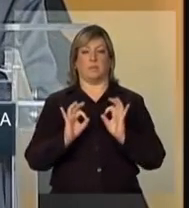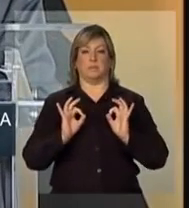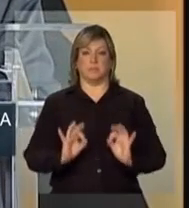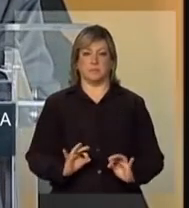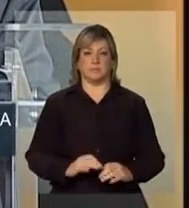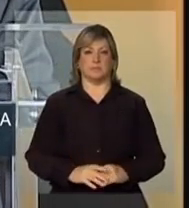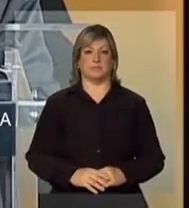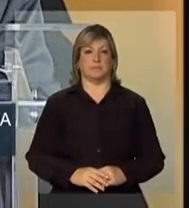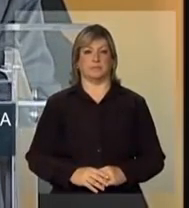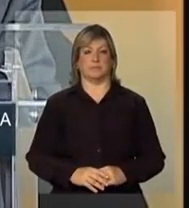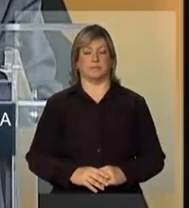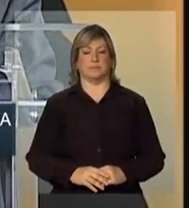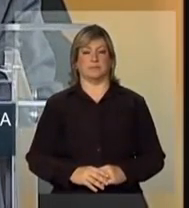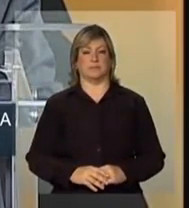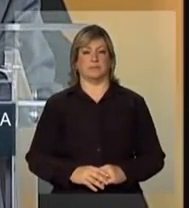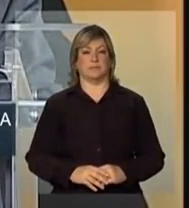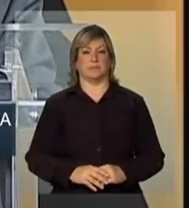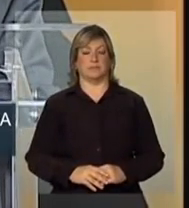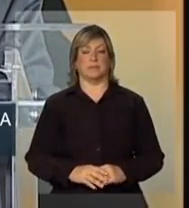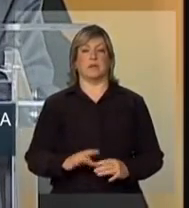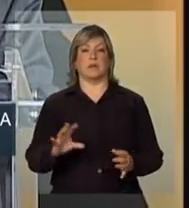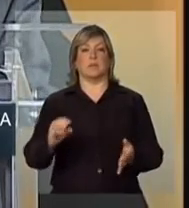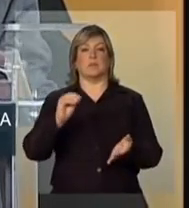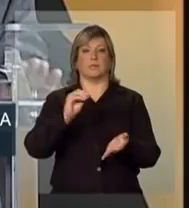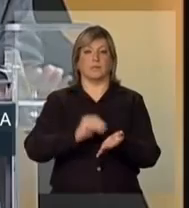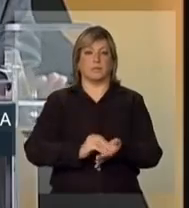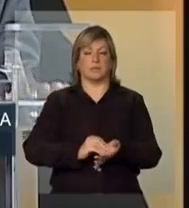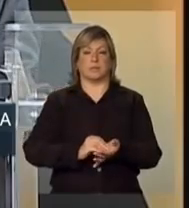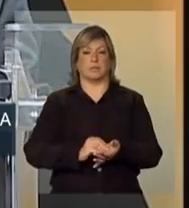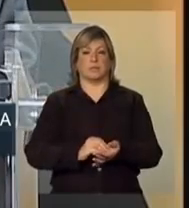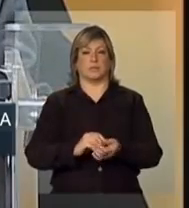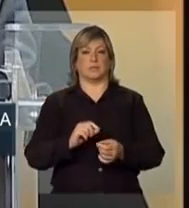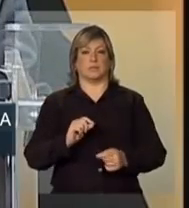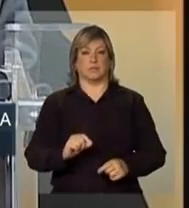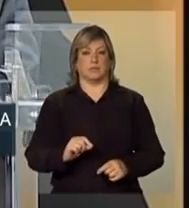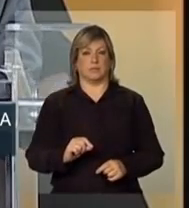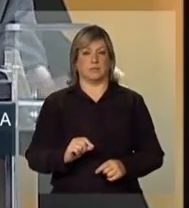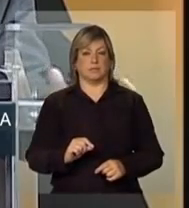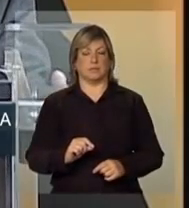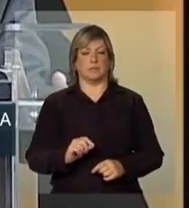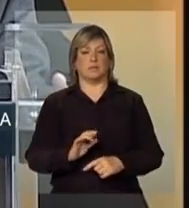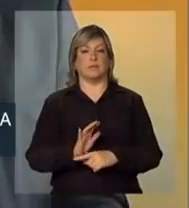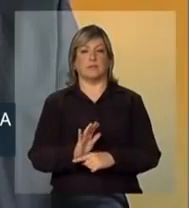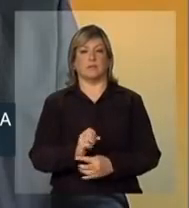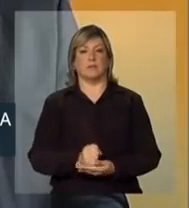instalando defensas metálicas,